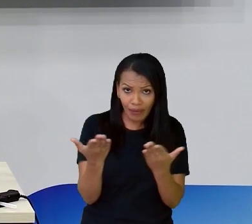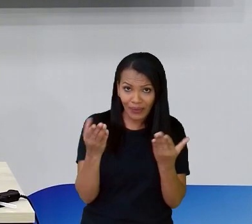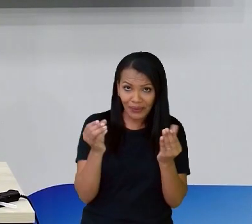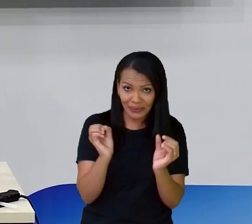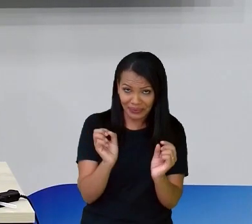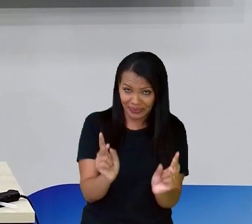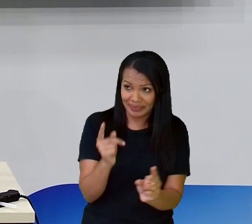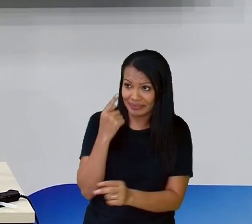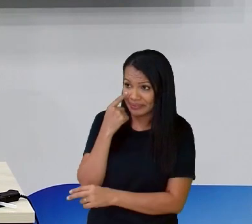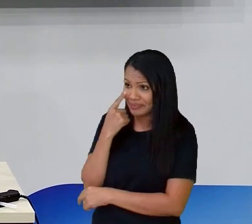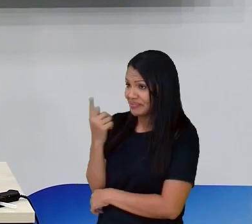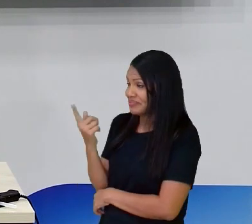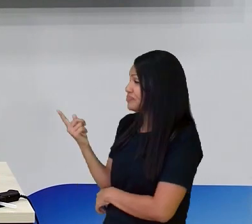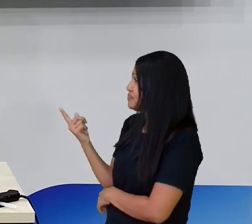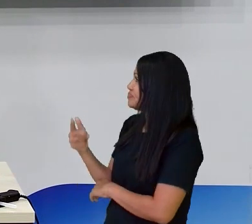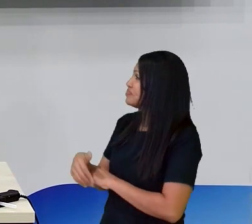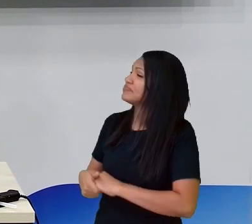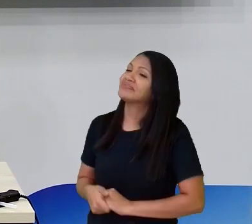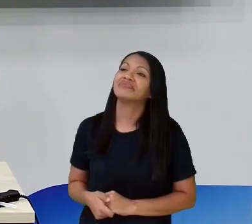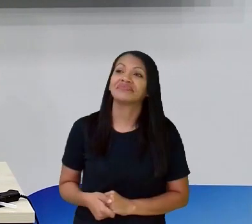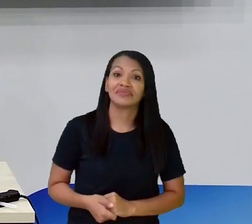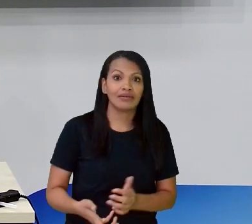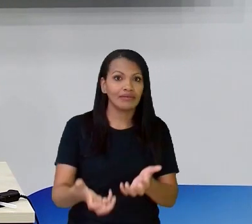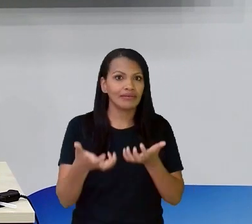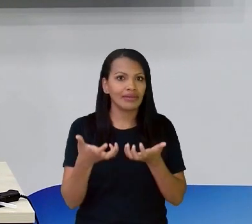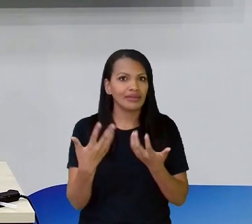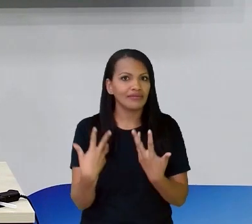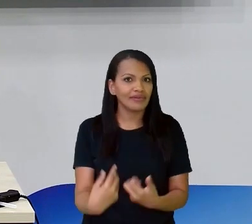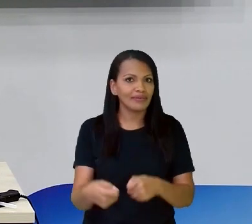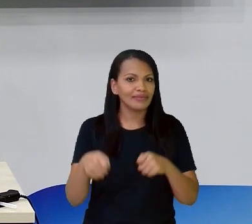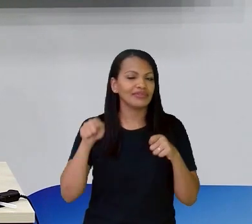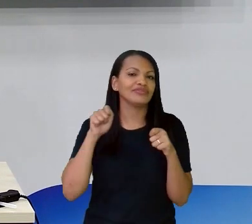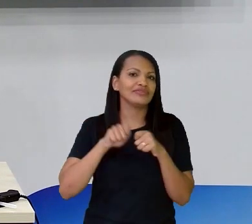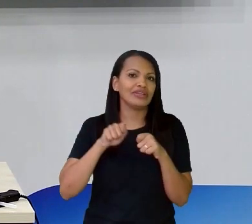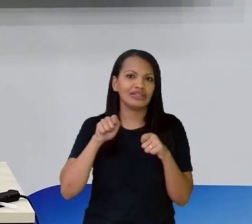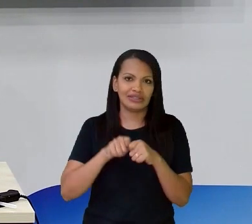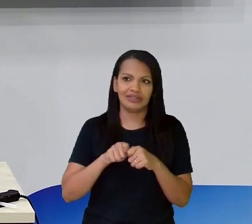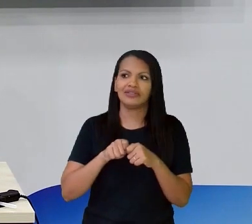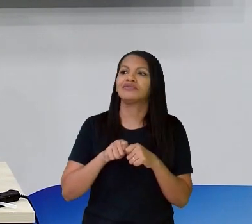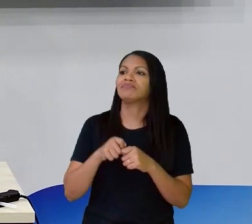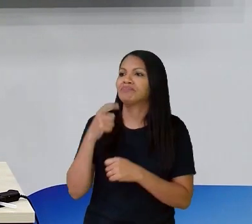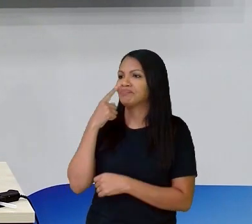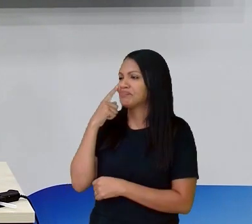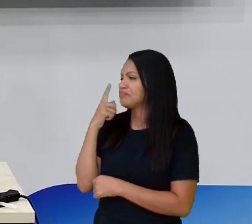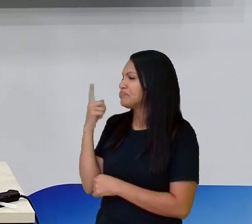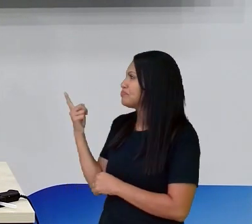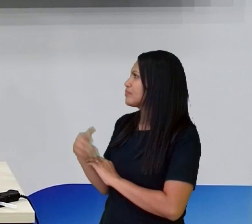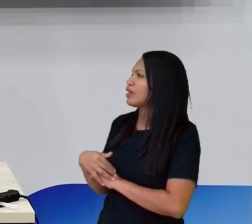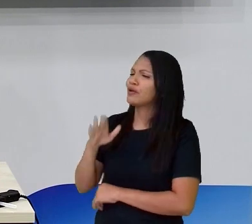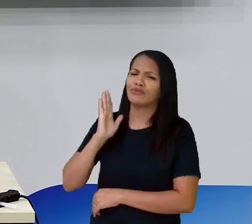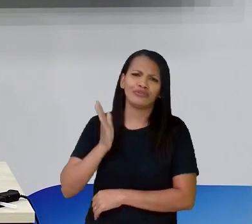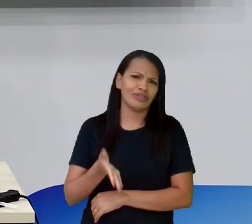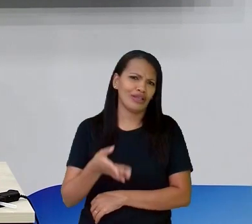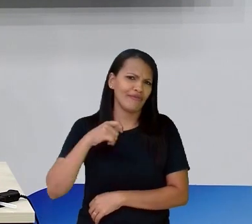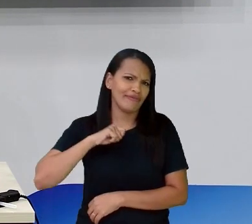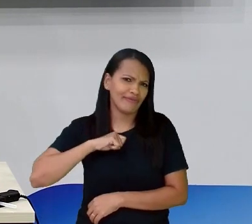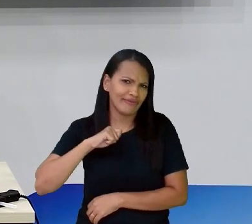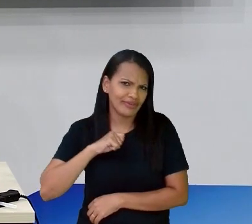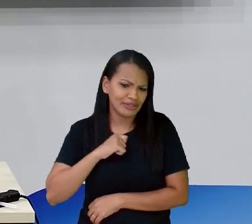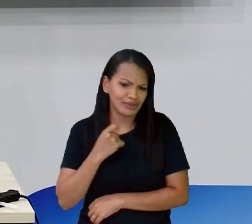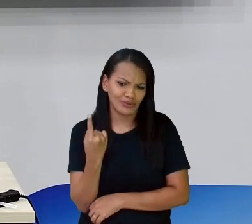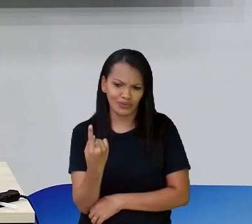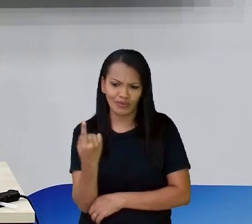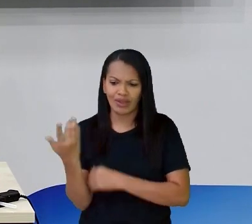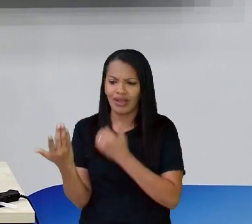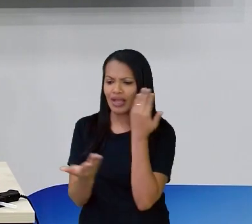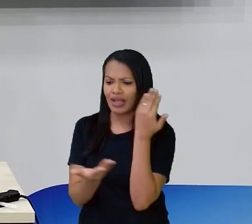Aí Essa parte agora É que a gente vai fazer Essa finalização Aqui da fitinha Eu já fiz Em uma das garrafas